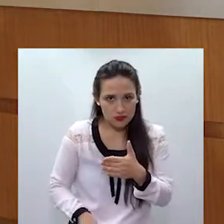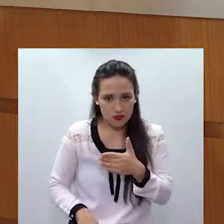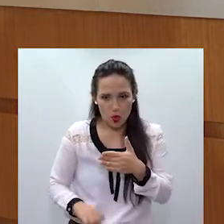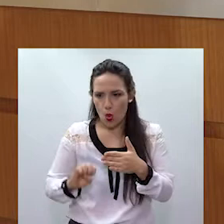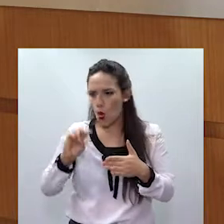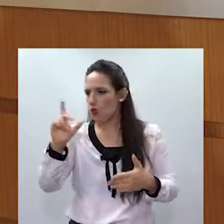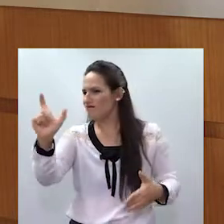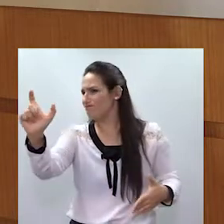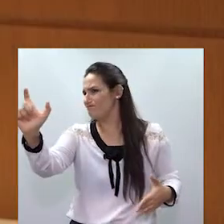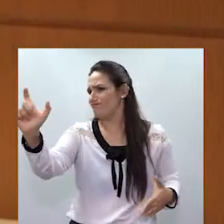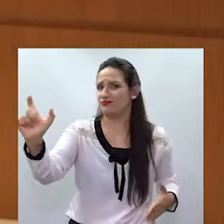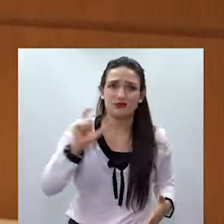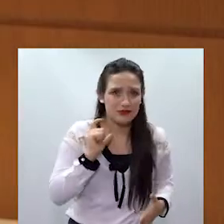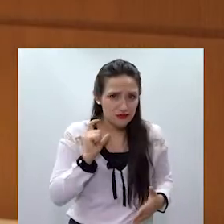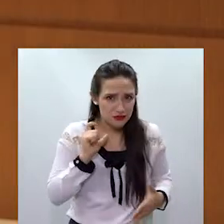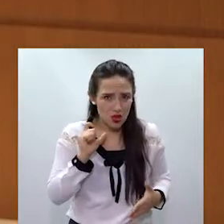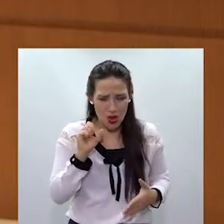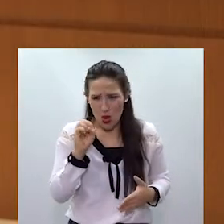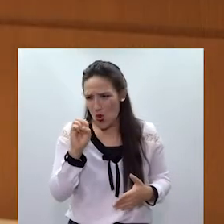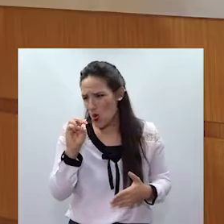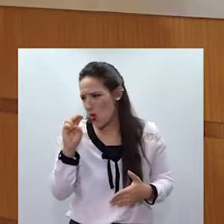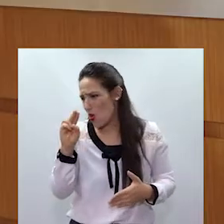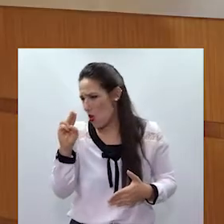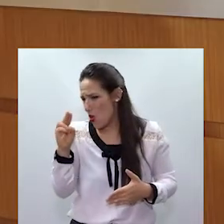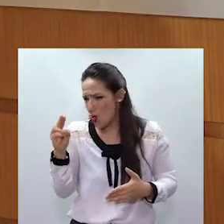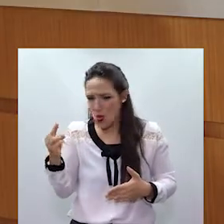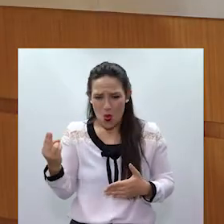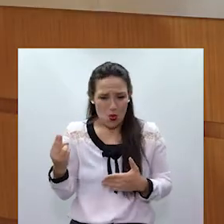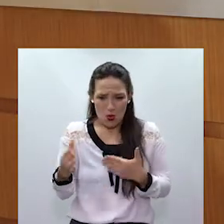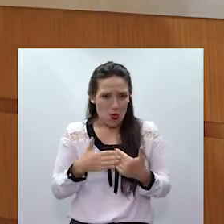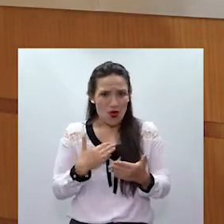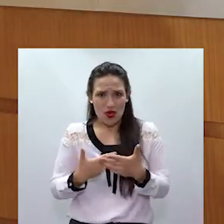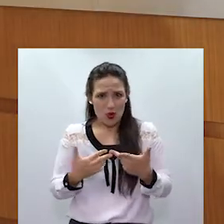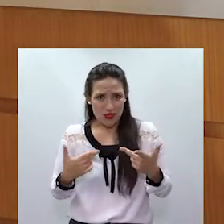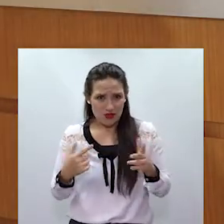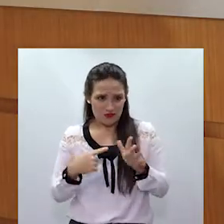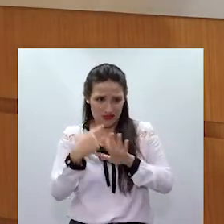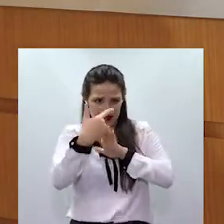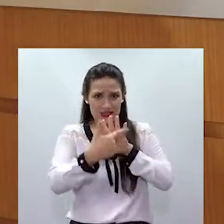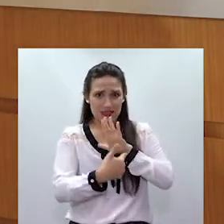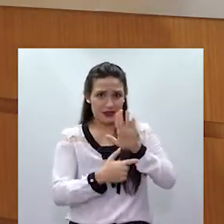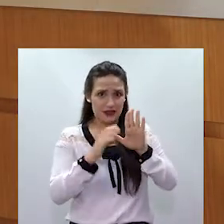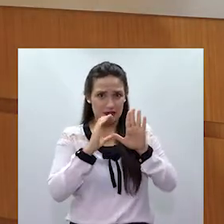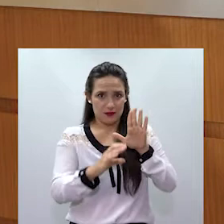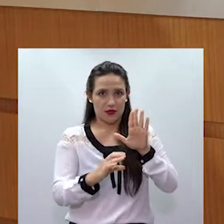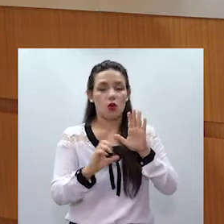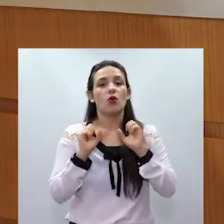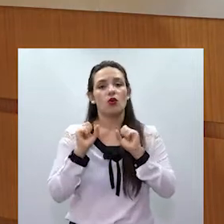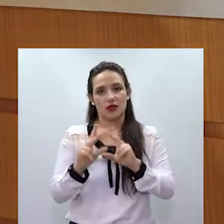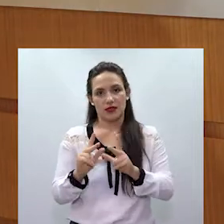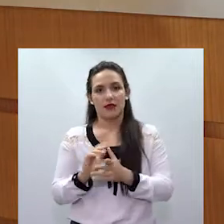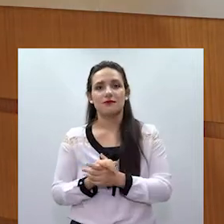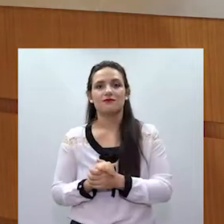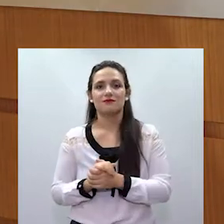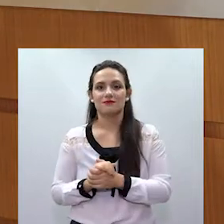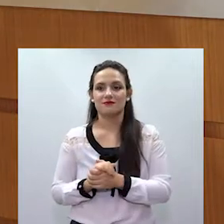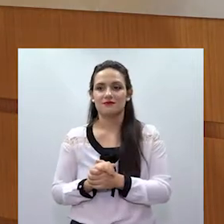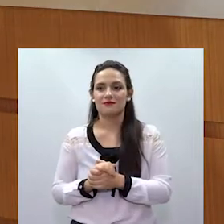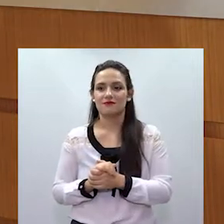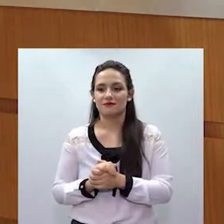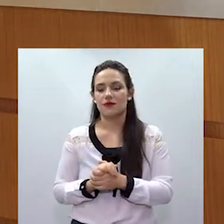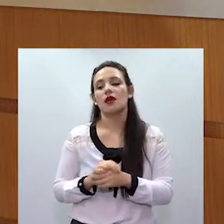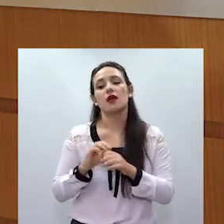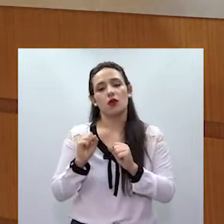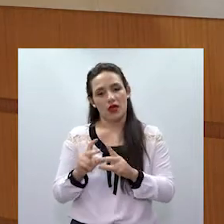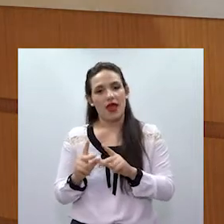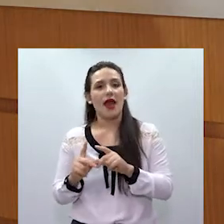estopim, né? Onde o companheiro faz a agressão. E depois vem o arrependimento com a lua de mel.